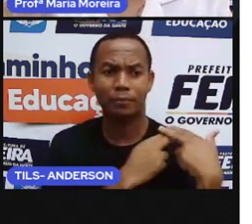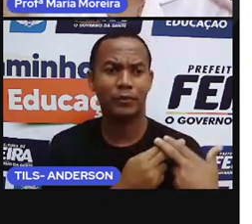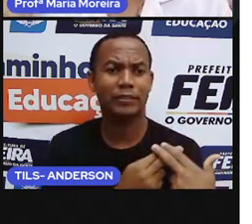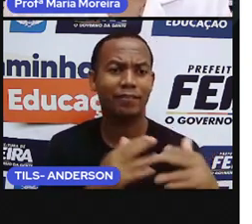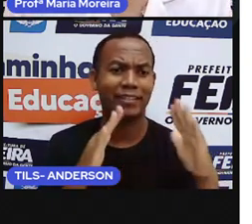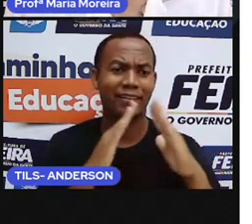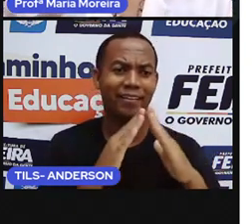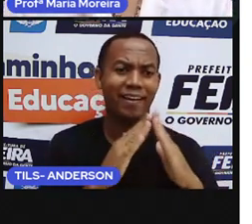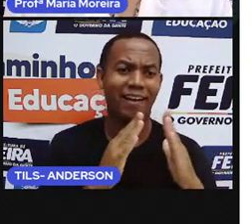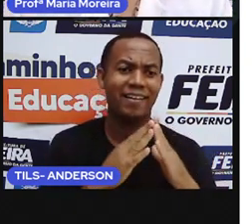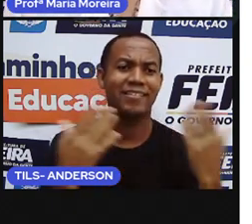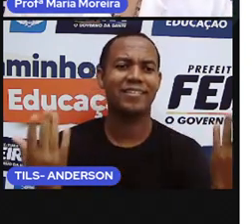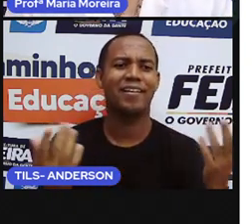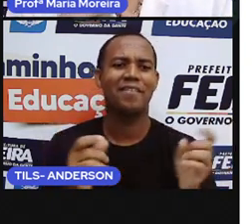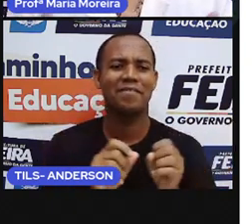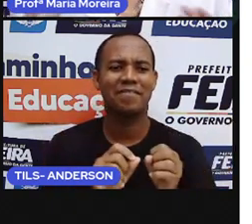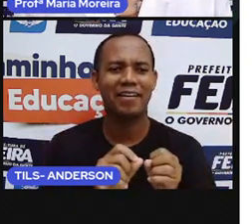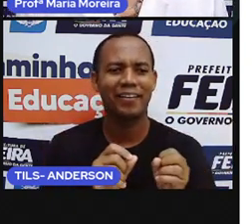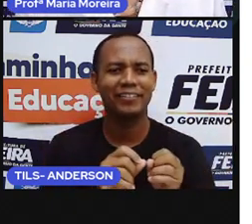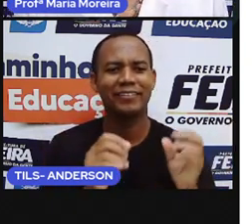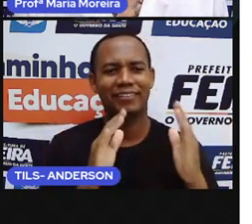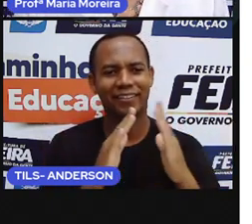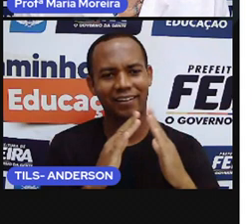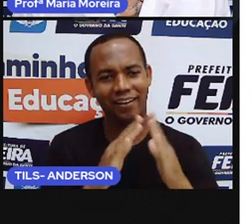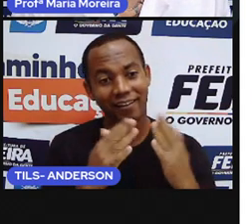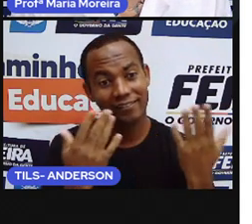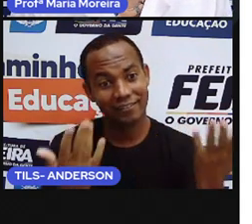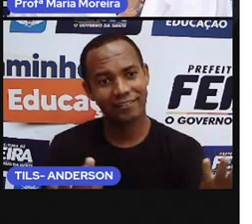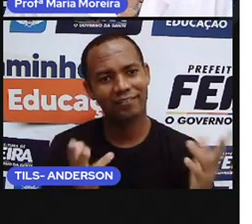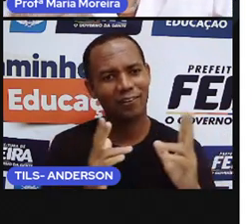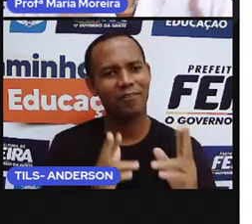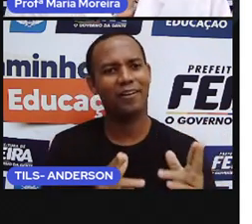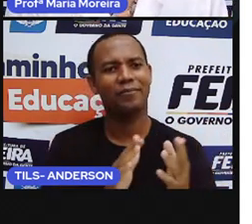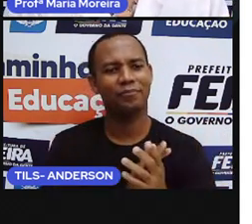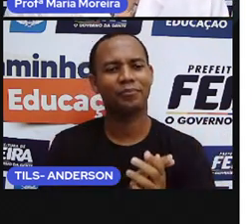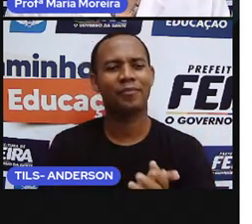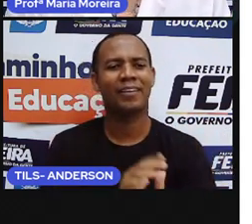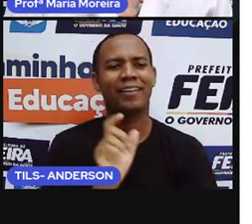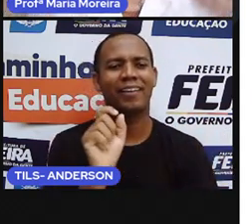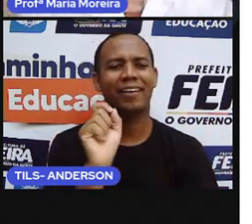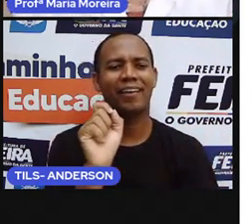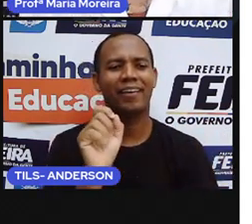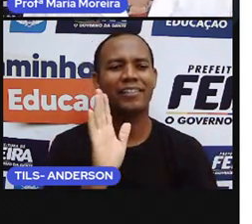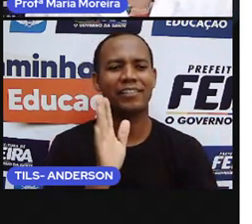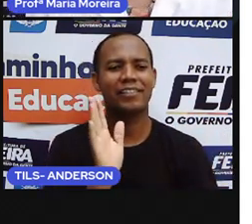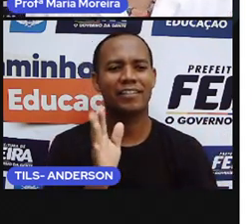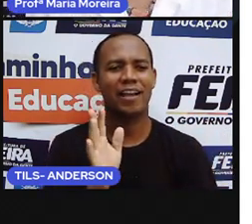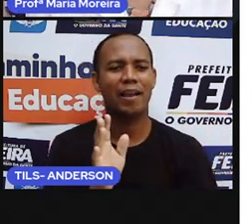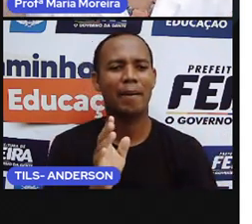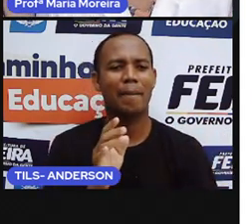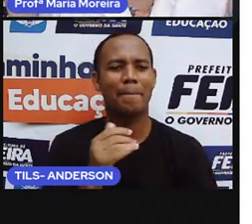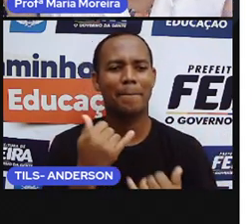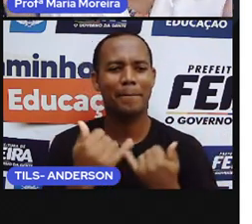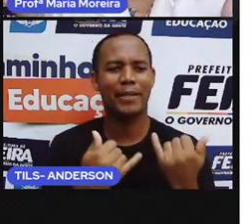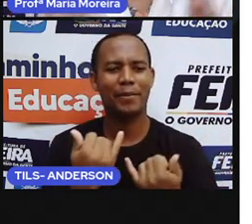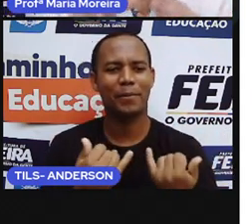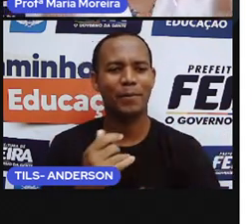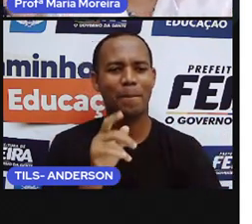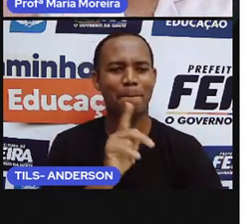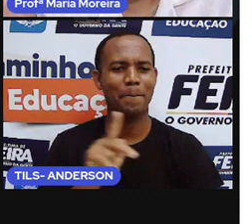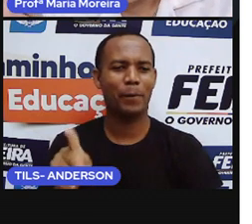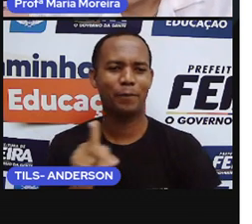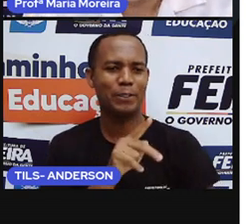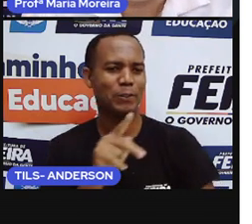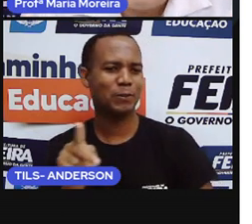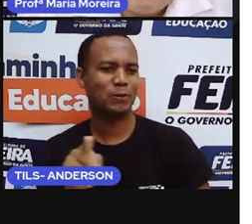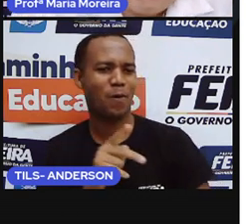titio, a titia, fazem que você reproduz, né? Quem aí já brincou de ser professor? Olha que bacana, professor